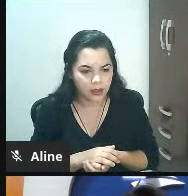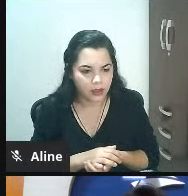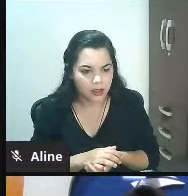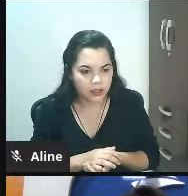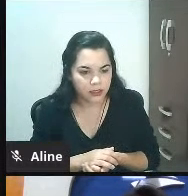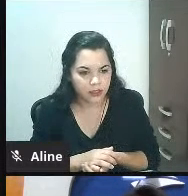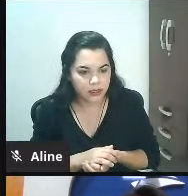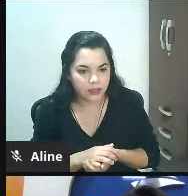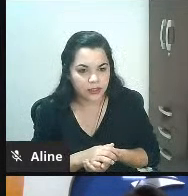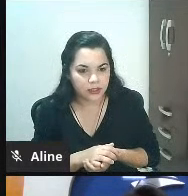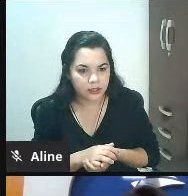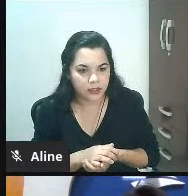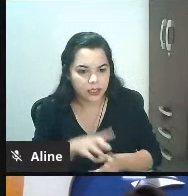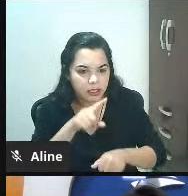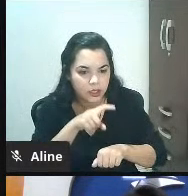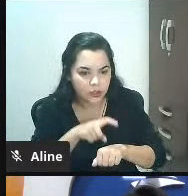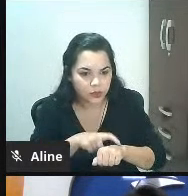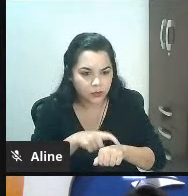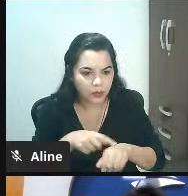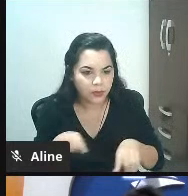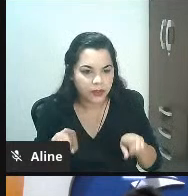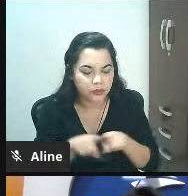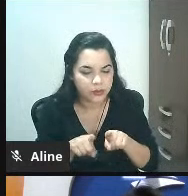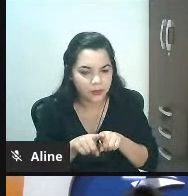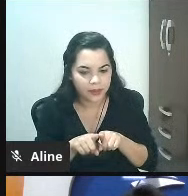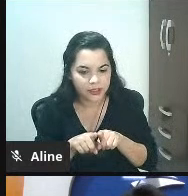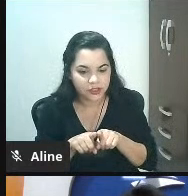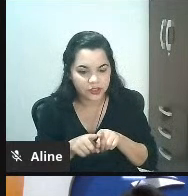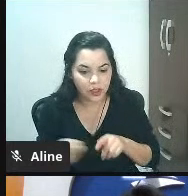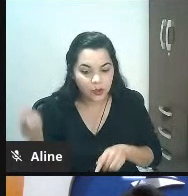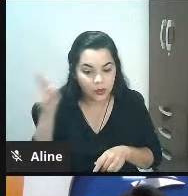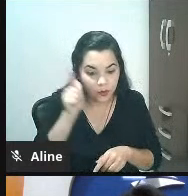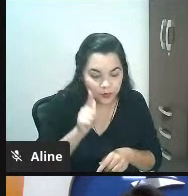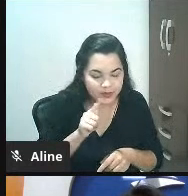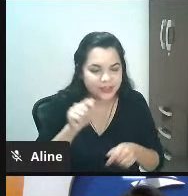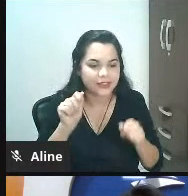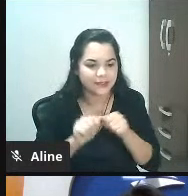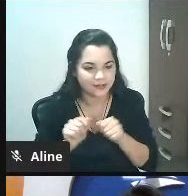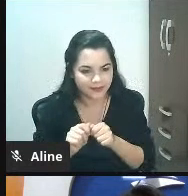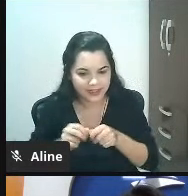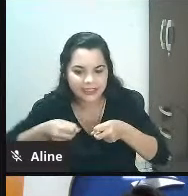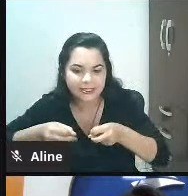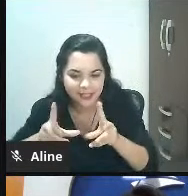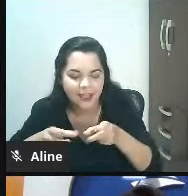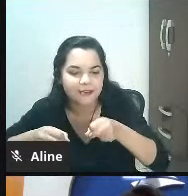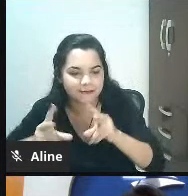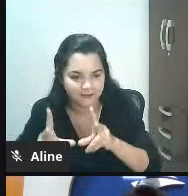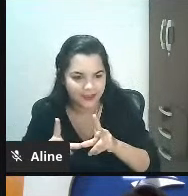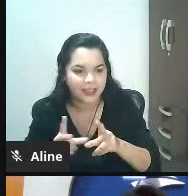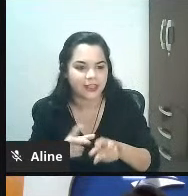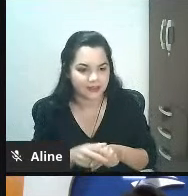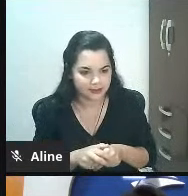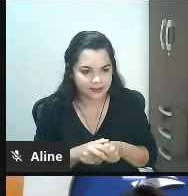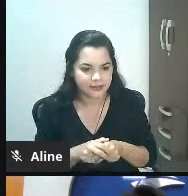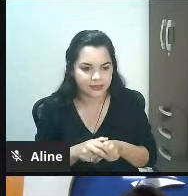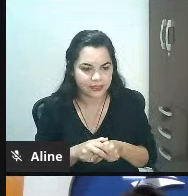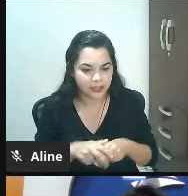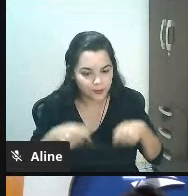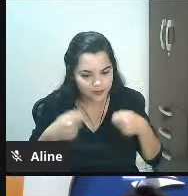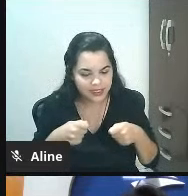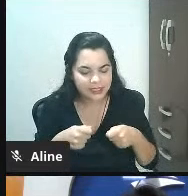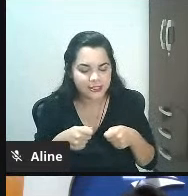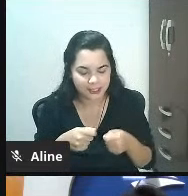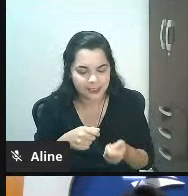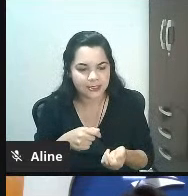Fechamento é confiança. Ninguém passa um cartão. Ninguém ainda, em alguns casos, assina um cheque. Ninguém assina um contrato sem estar confiando.